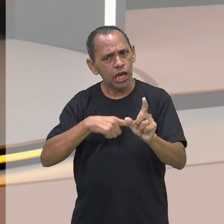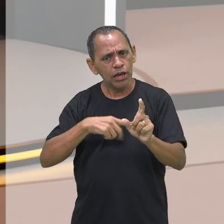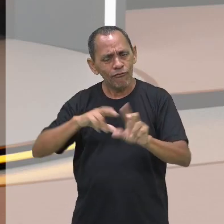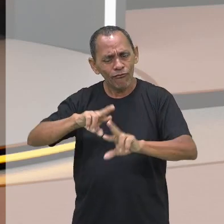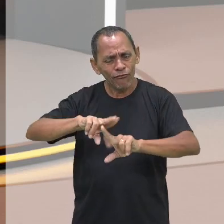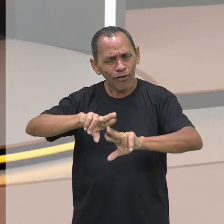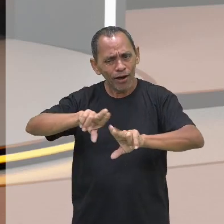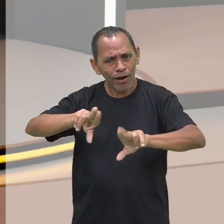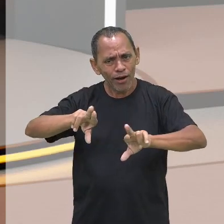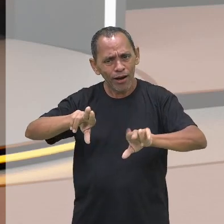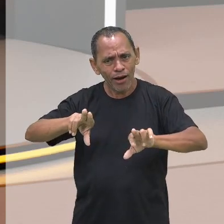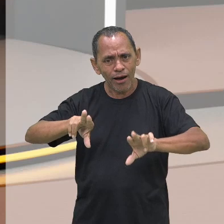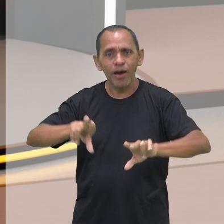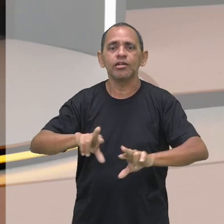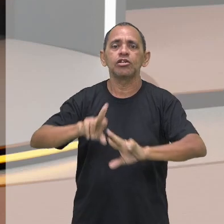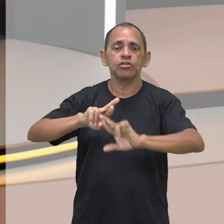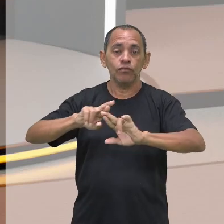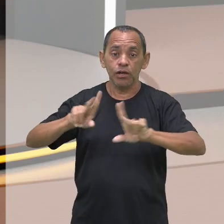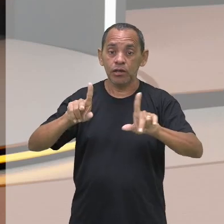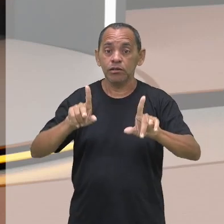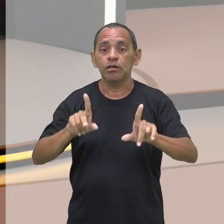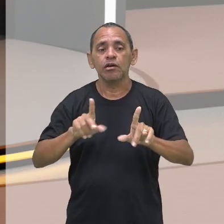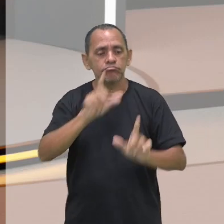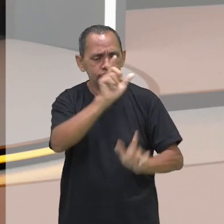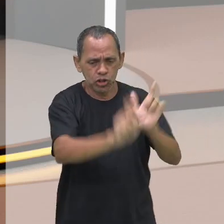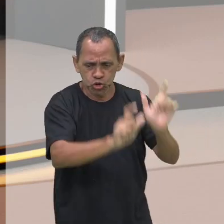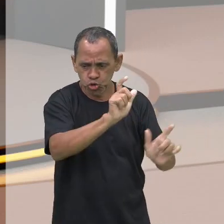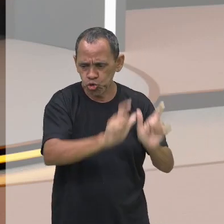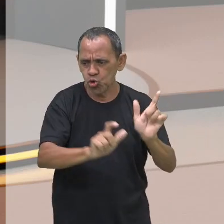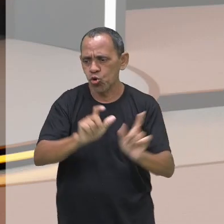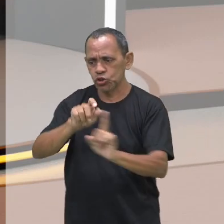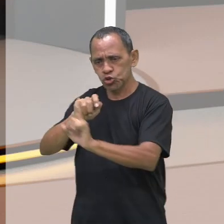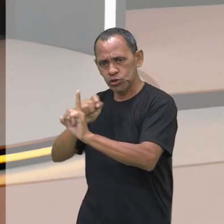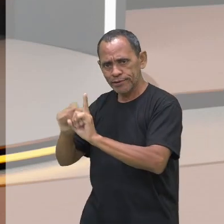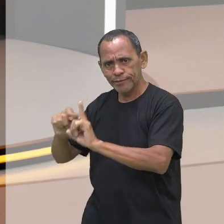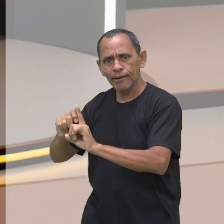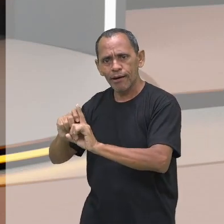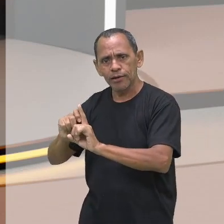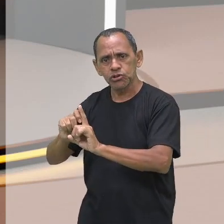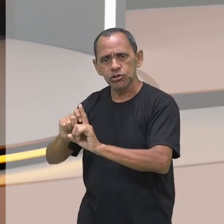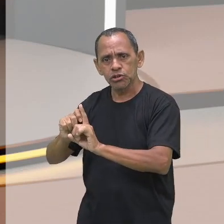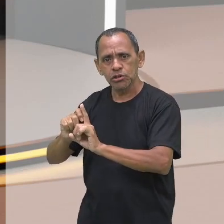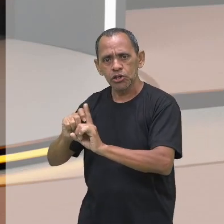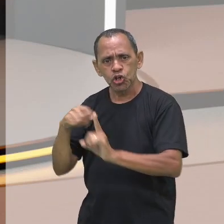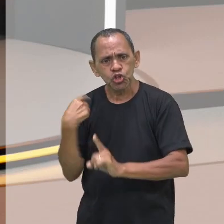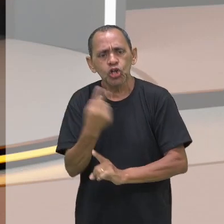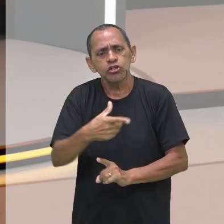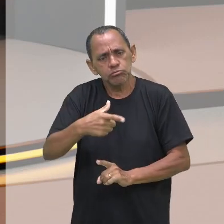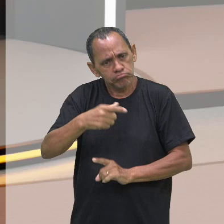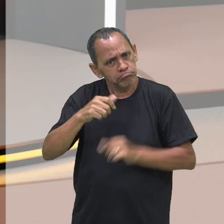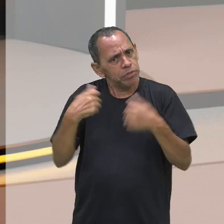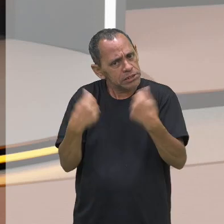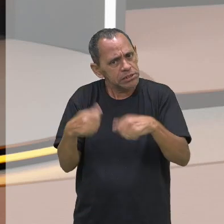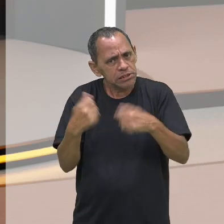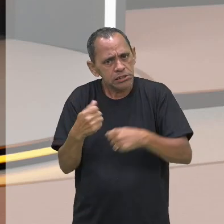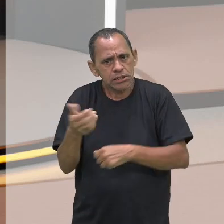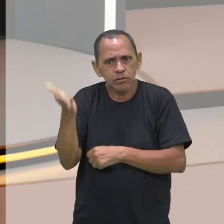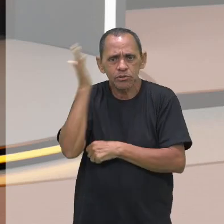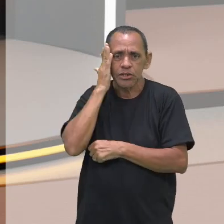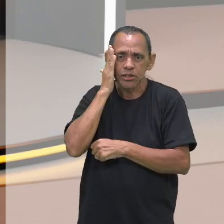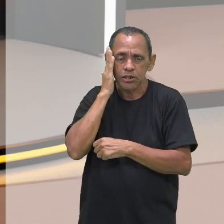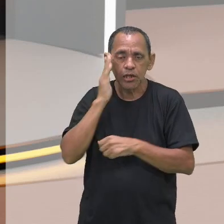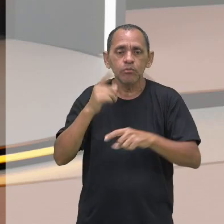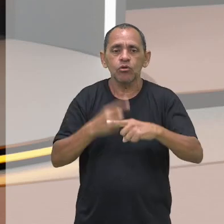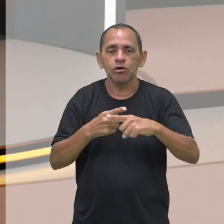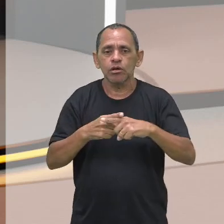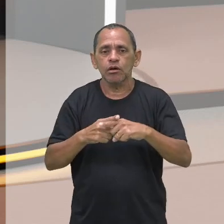diferenças entre pessoas, entre sociedades, e nós temos que entendê-las, porque a diversidade